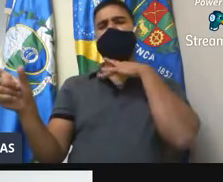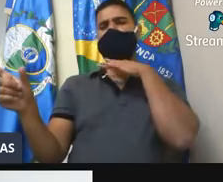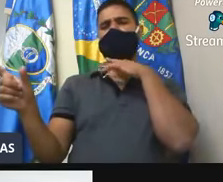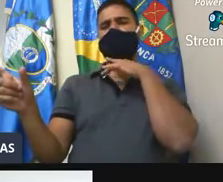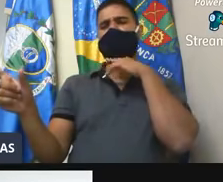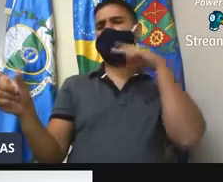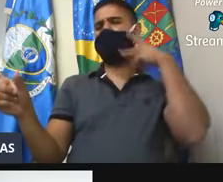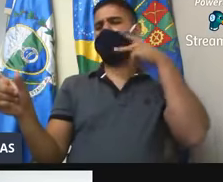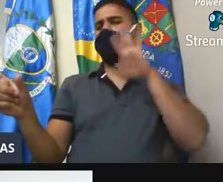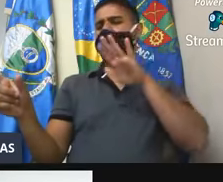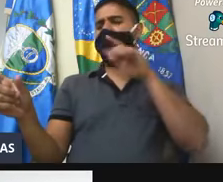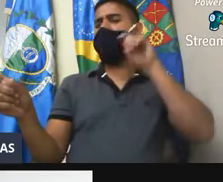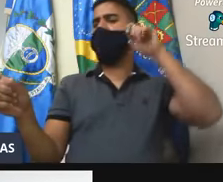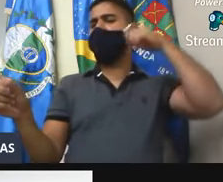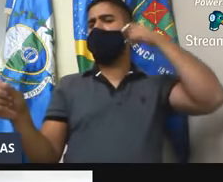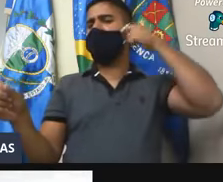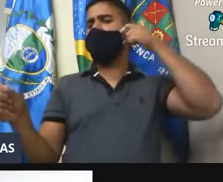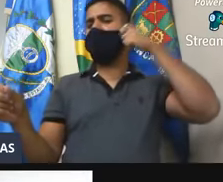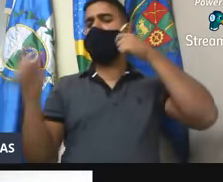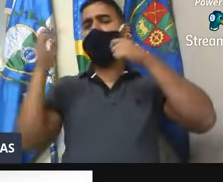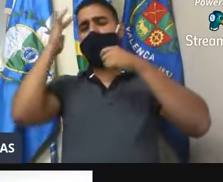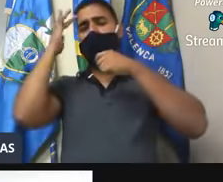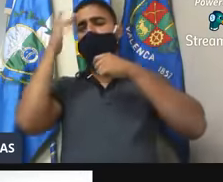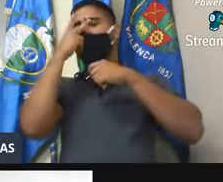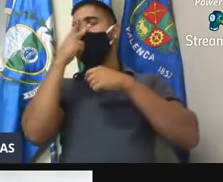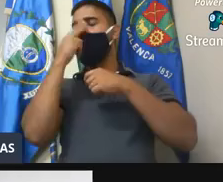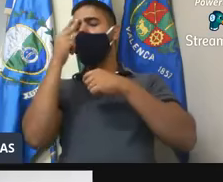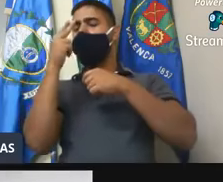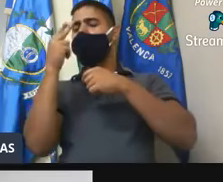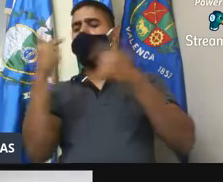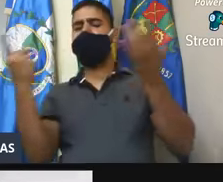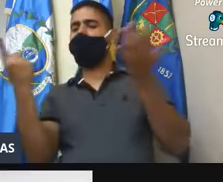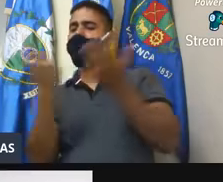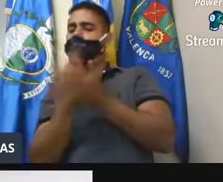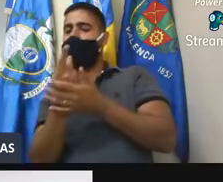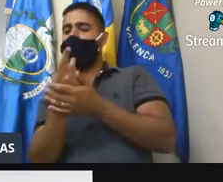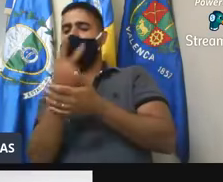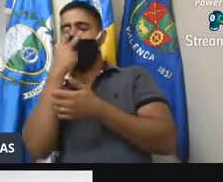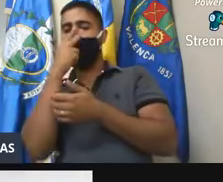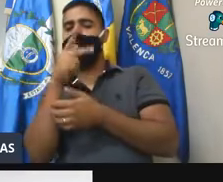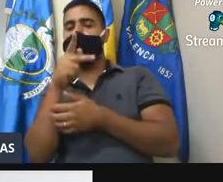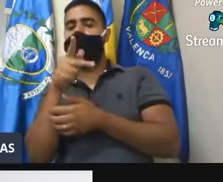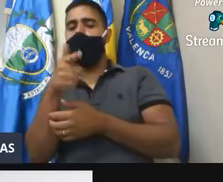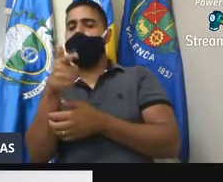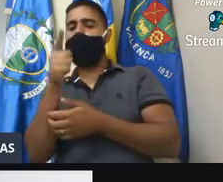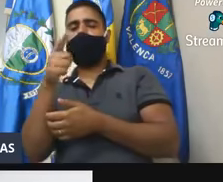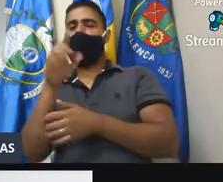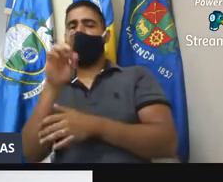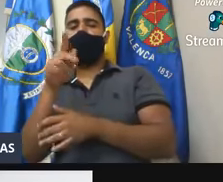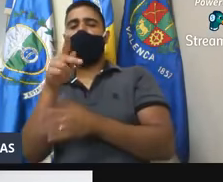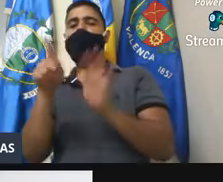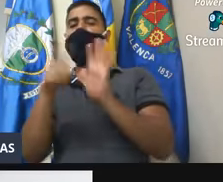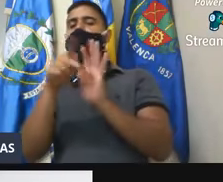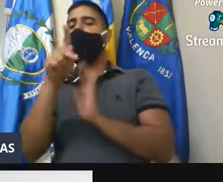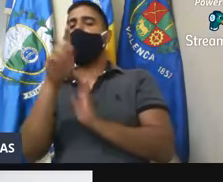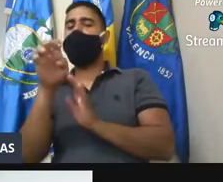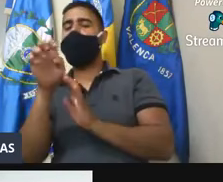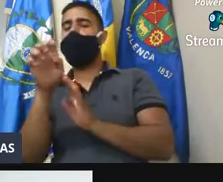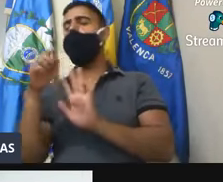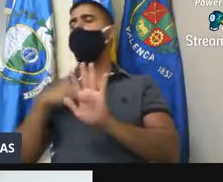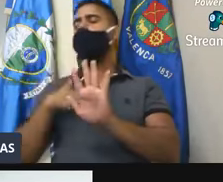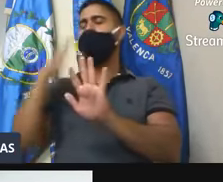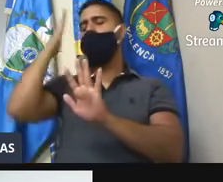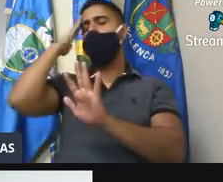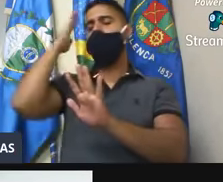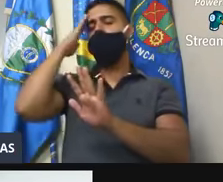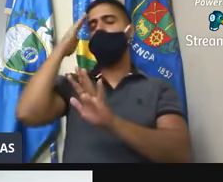vídeo, eu acho que eles deram um tiro no pé, dentro, porque quem montou esse vídeo, esse vídeo, foi os mesmos que fizeram